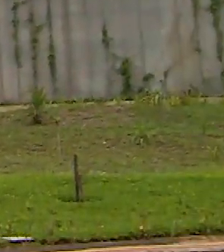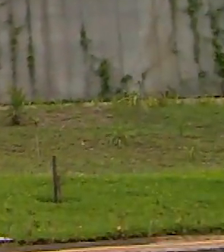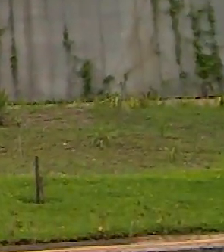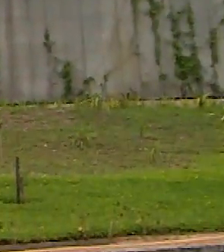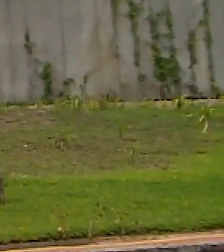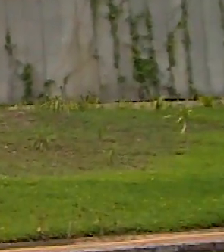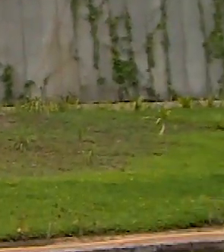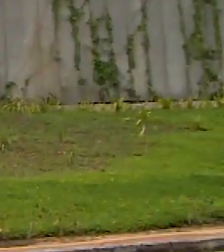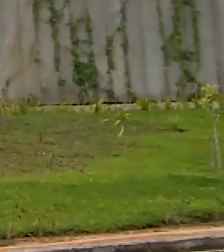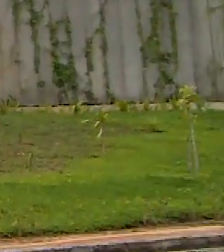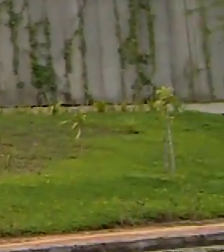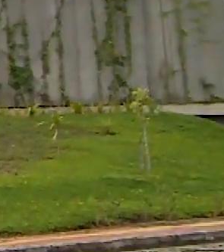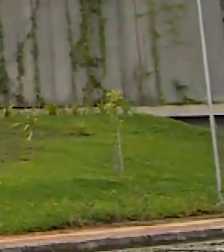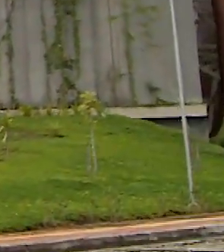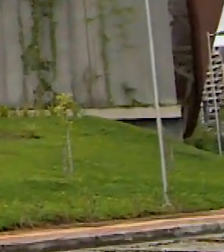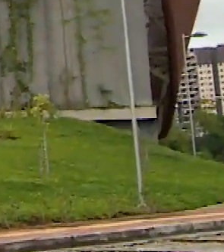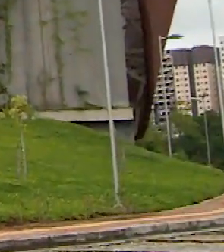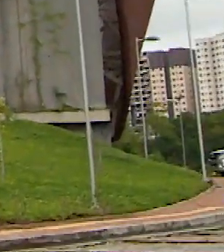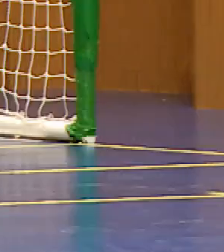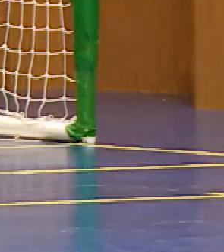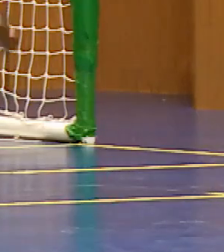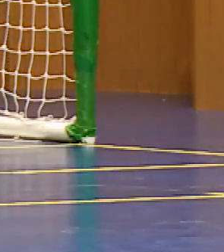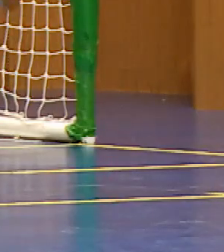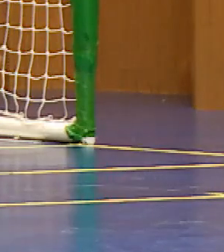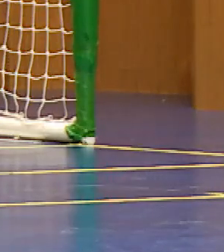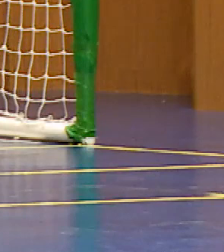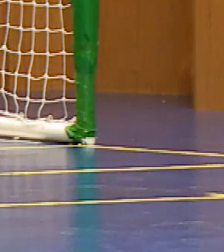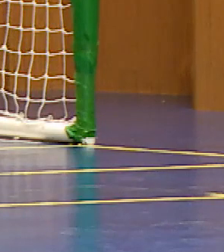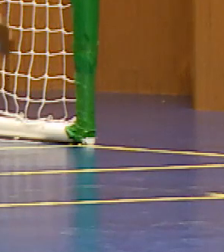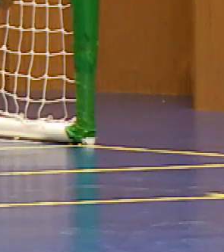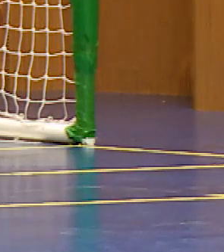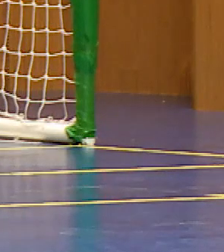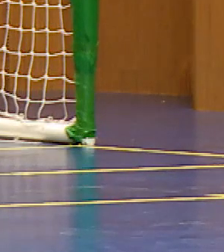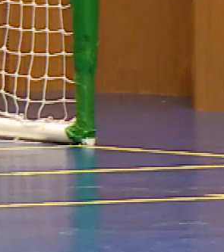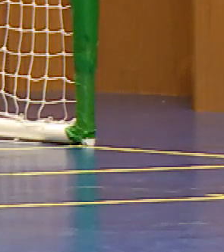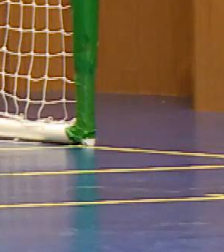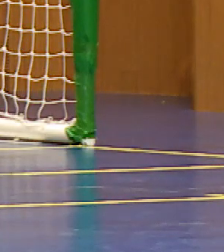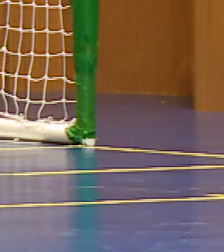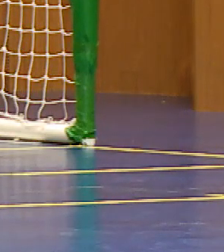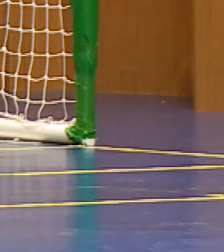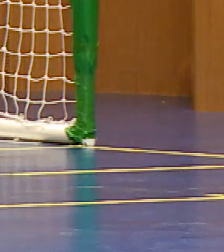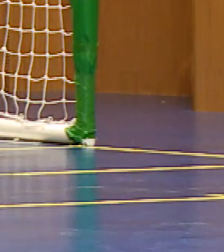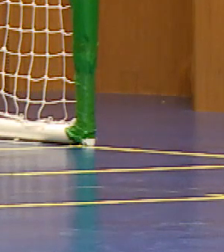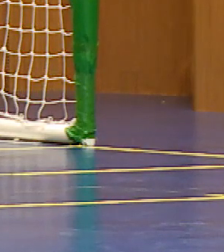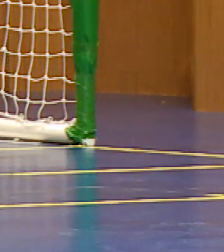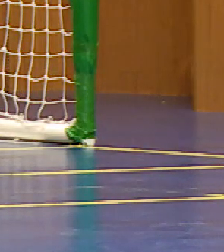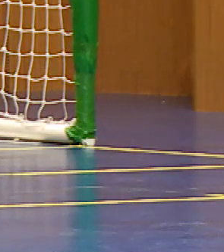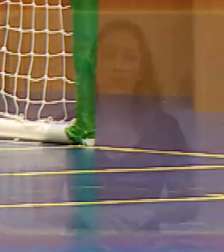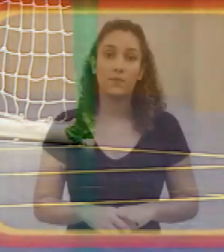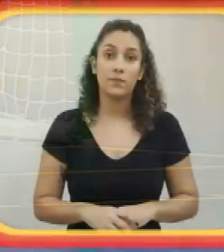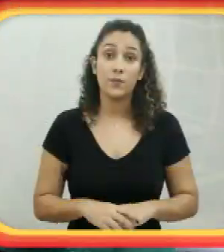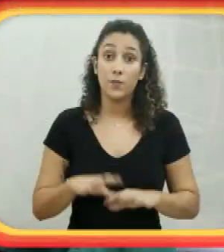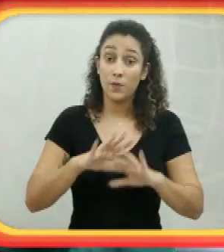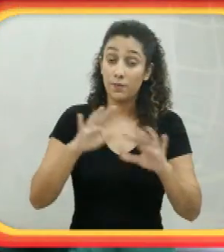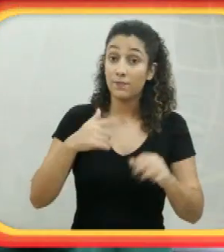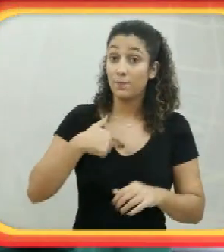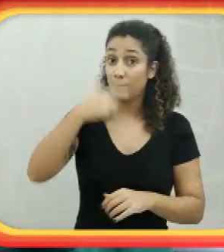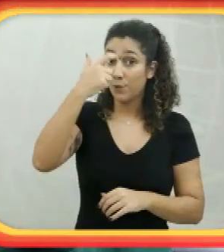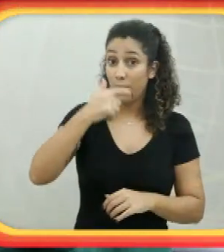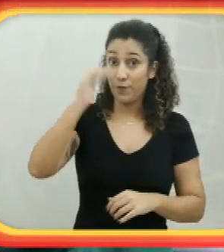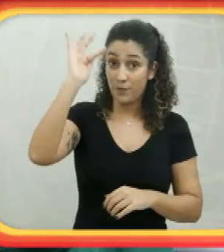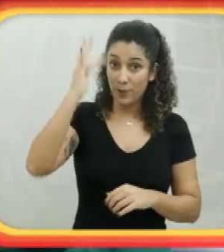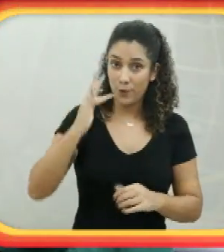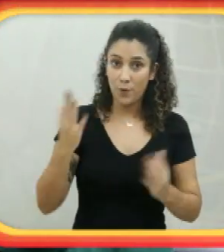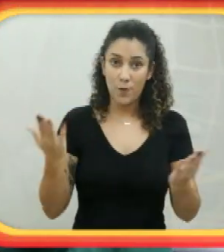Fachada arredondada do Comitê Paralímpico Brasileiro. Quadra. Três jogadores se alongam, duas na trave, a outra no chão. Oi, gente, sou a